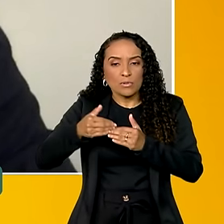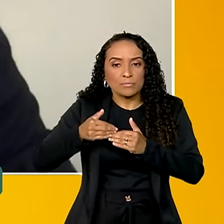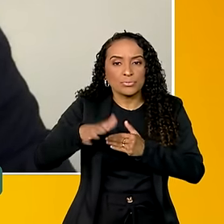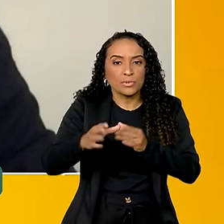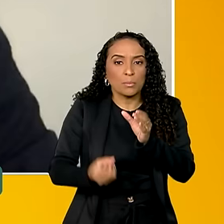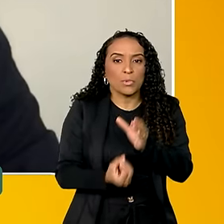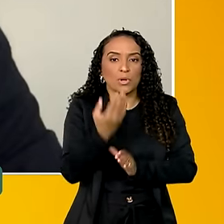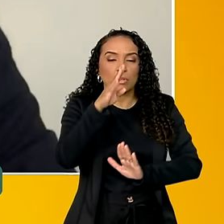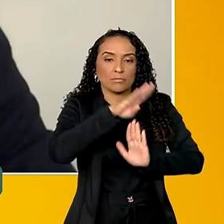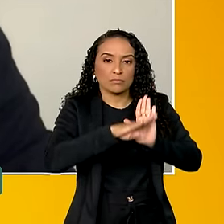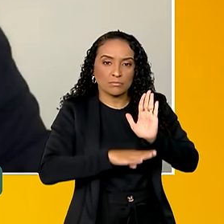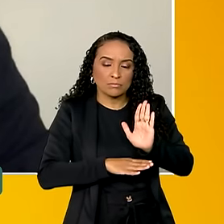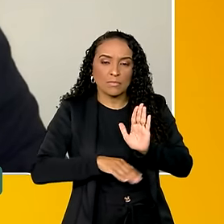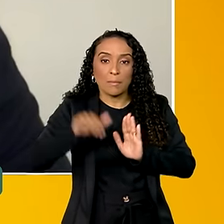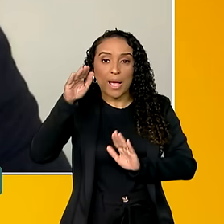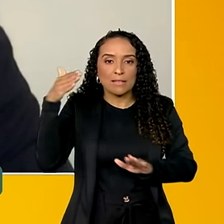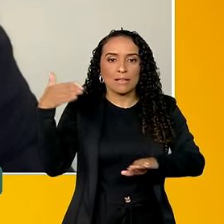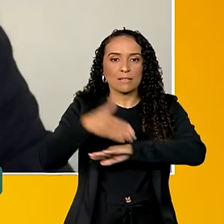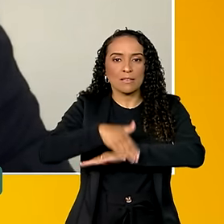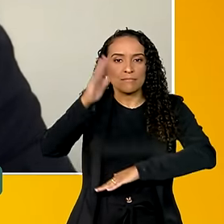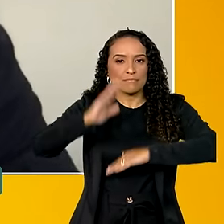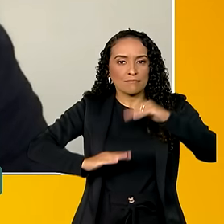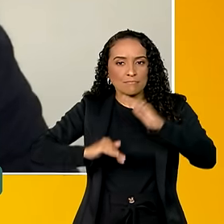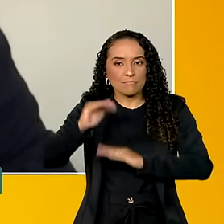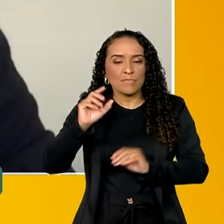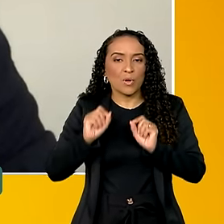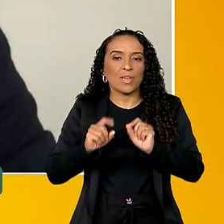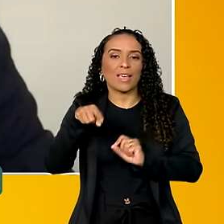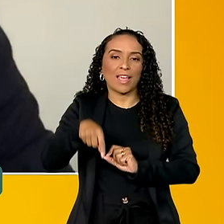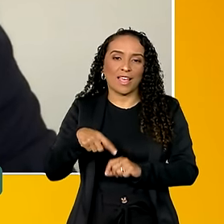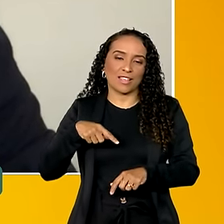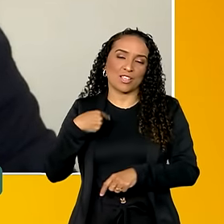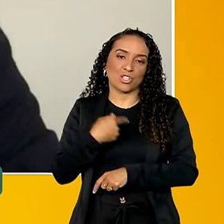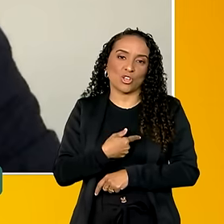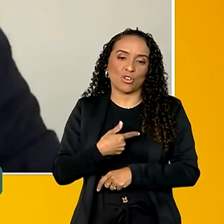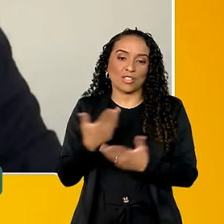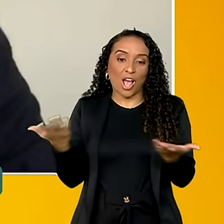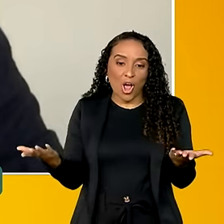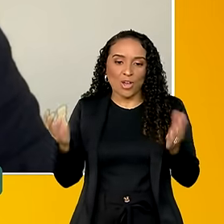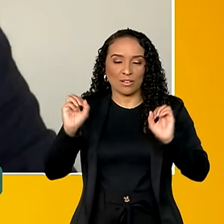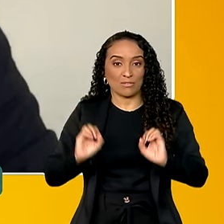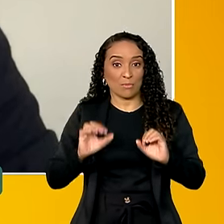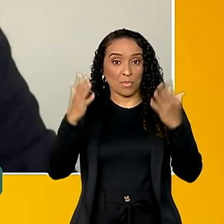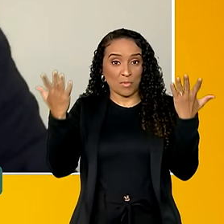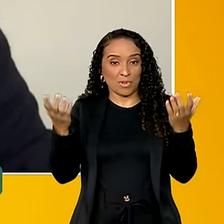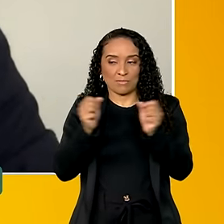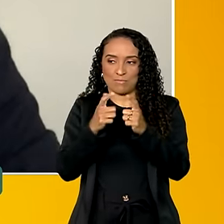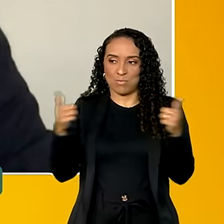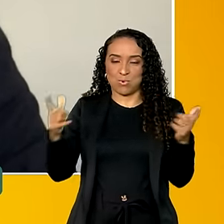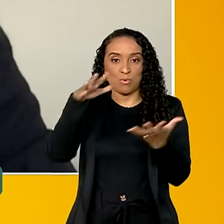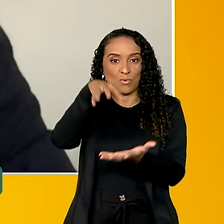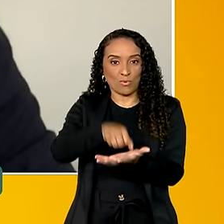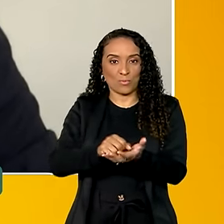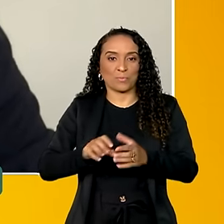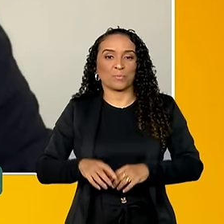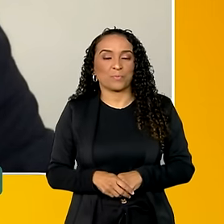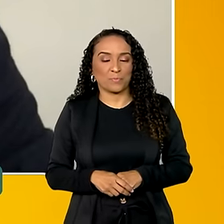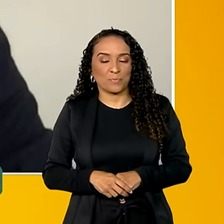Mais Acesso a Especialistas, o Pimae, que é esse que nós estamos comemorando essa ampla adesão.